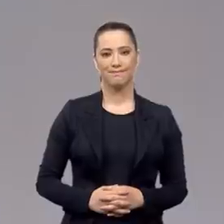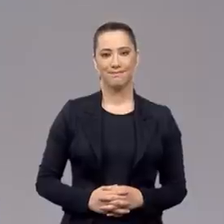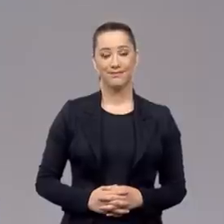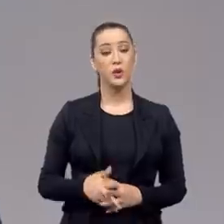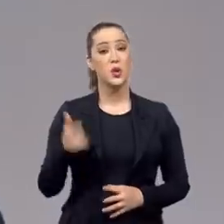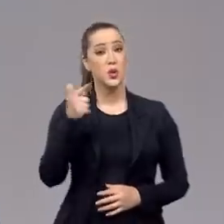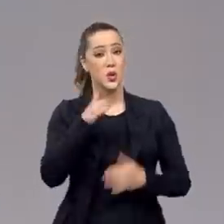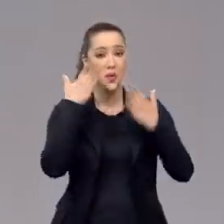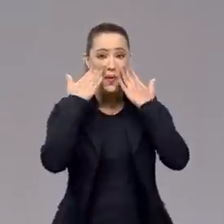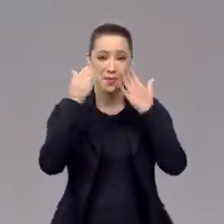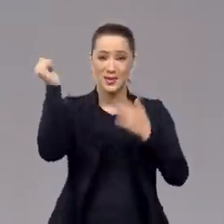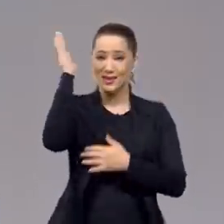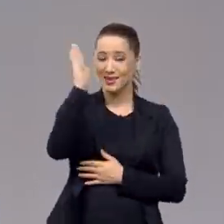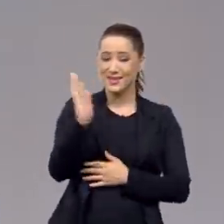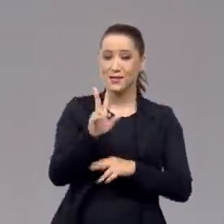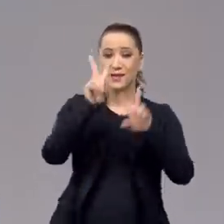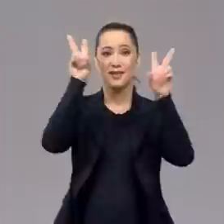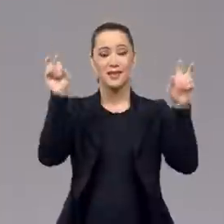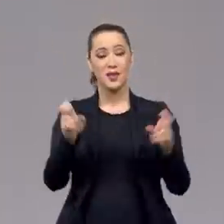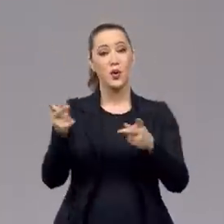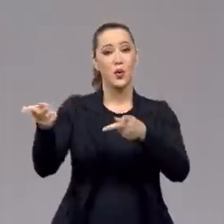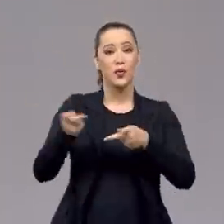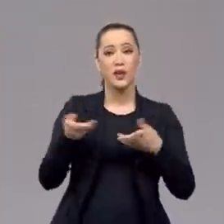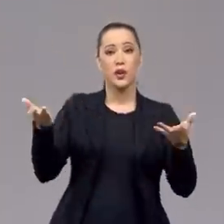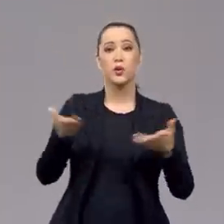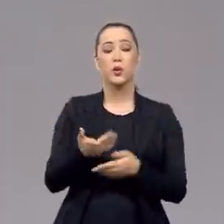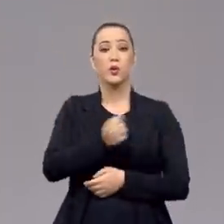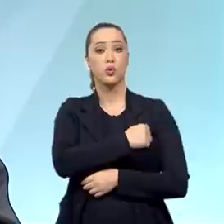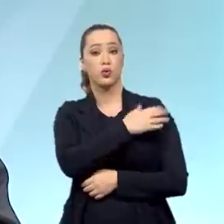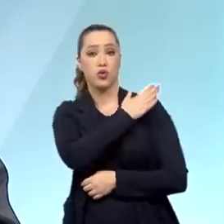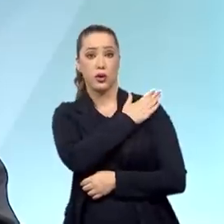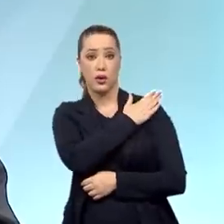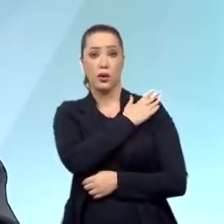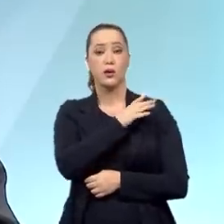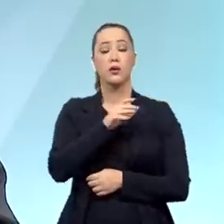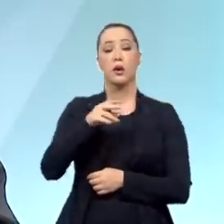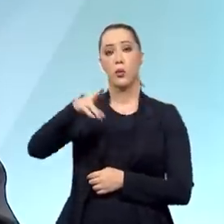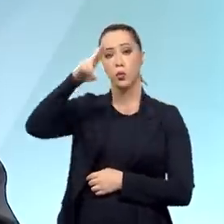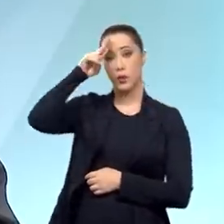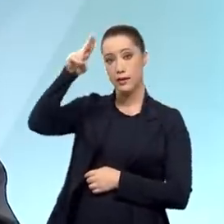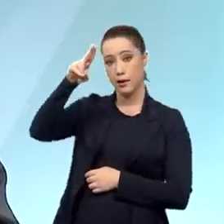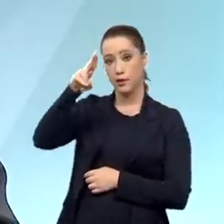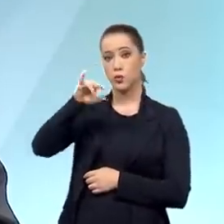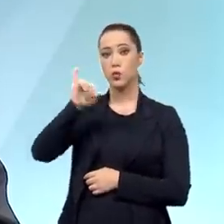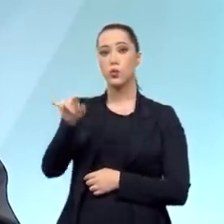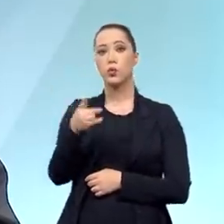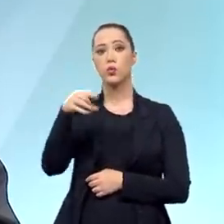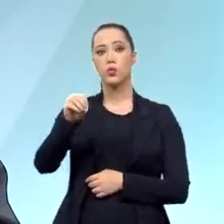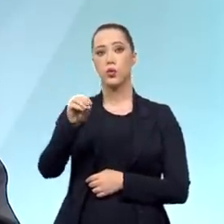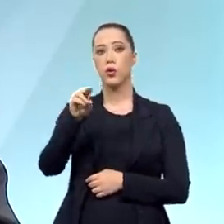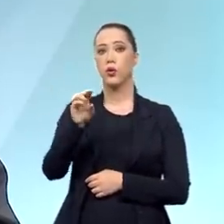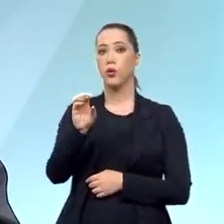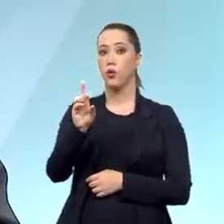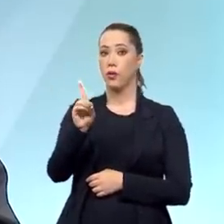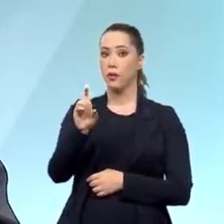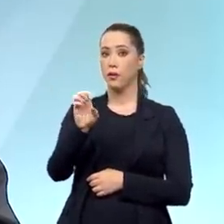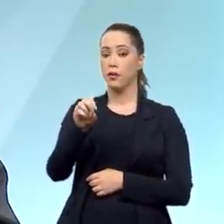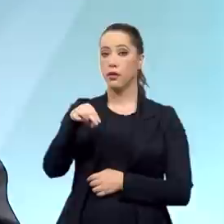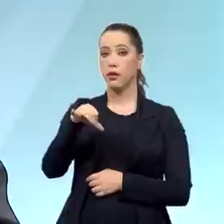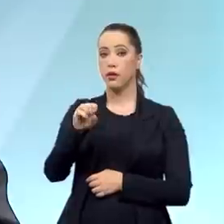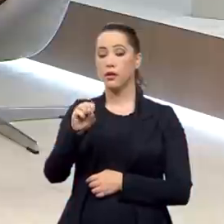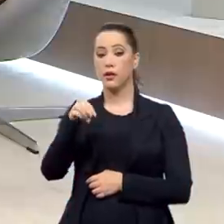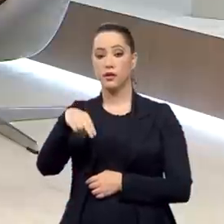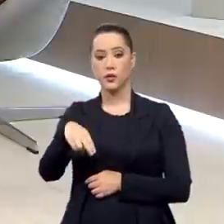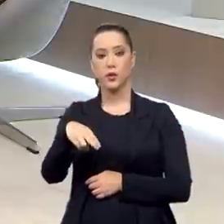De volta com o Brasil em pauta, o convidado hoje é o general de brigada do Exército Brasileiro, João Denison Maia Correia.